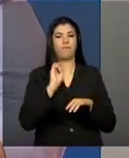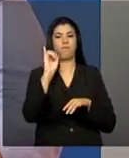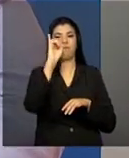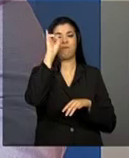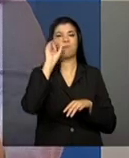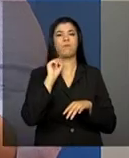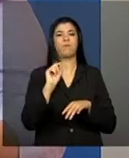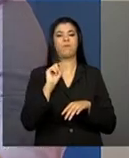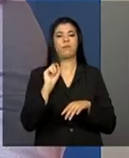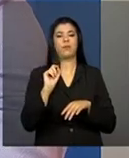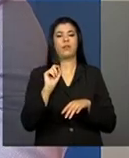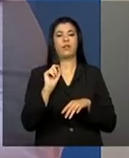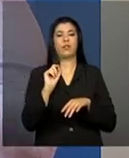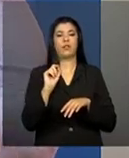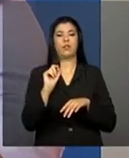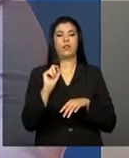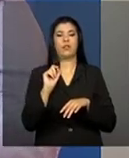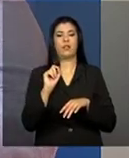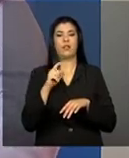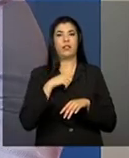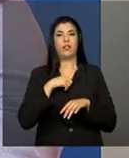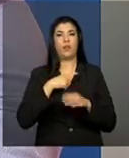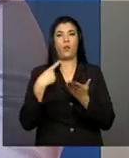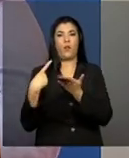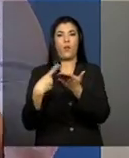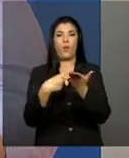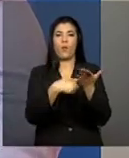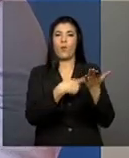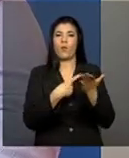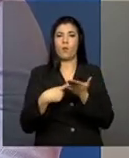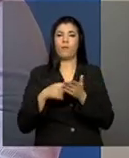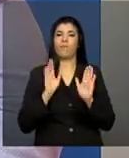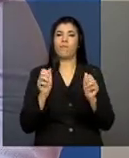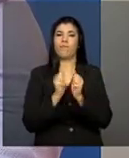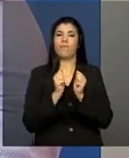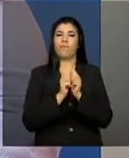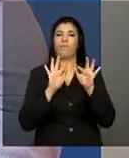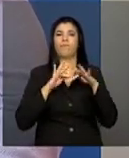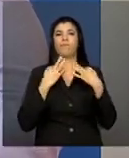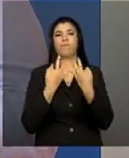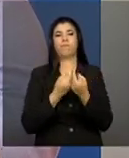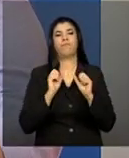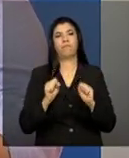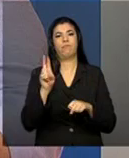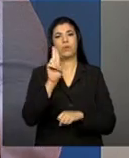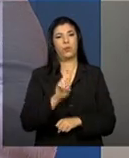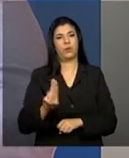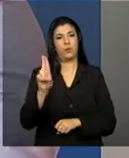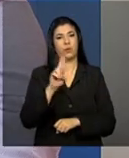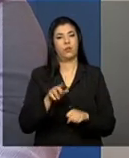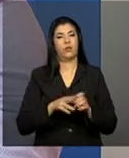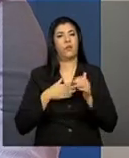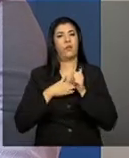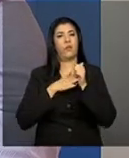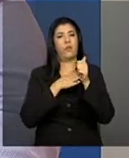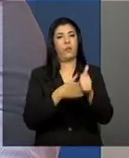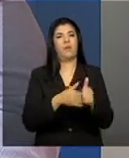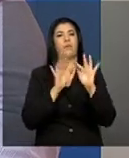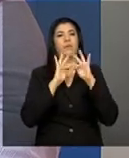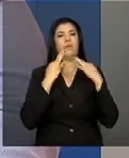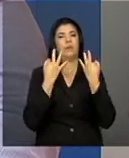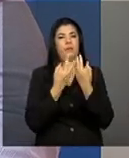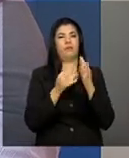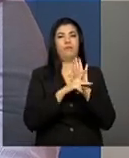é um pouco esse... o acordado, né, o pactuado, é que ele seja utilizado para o acompanhamento das